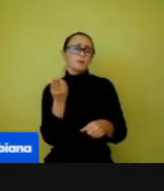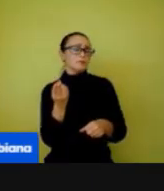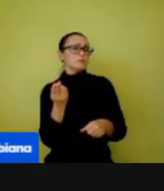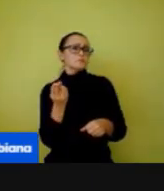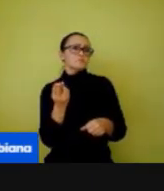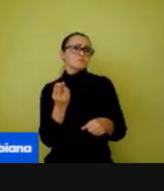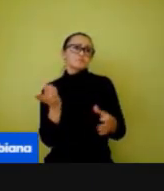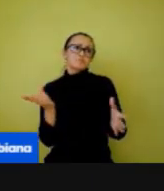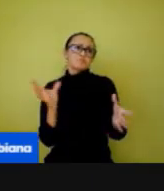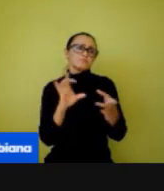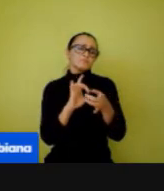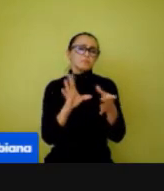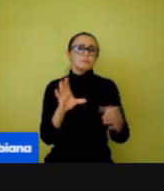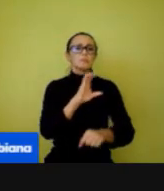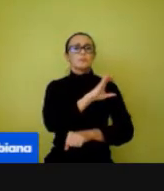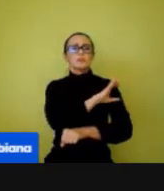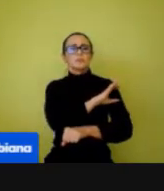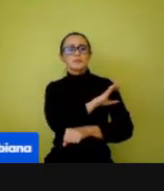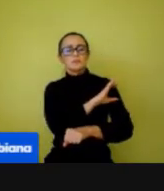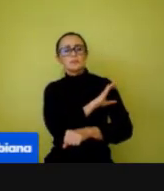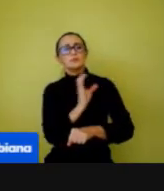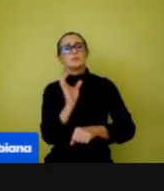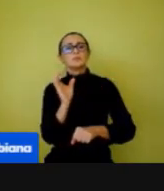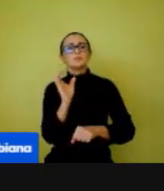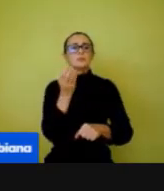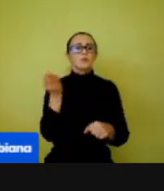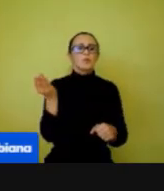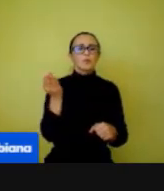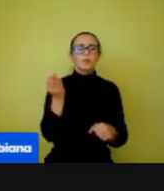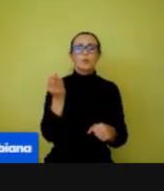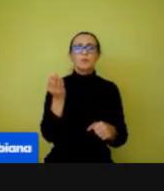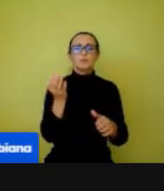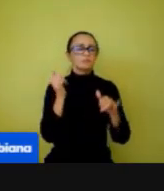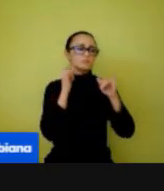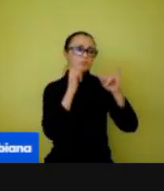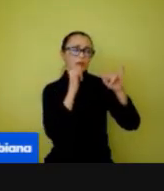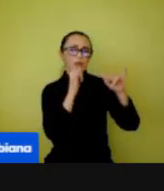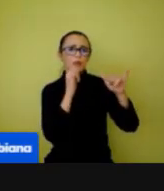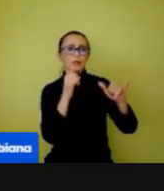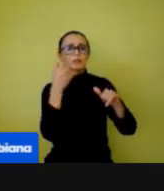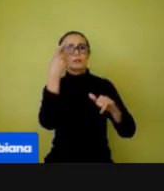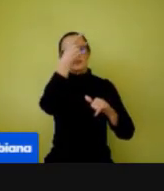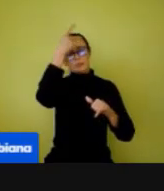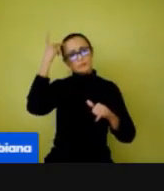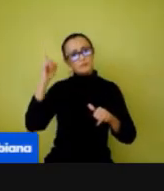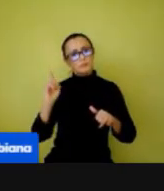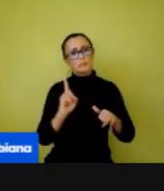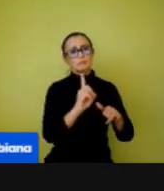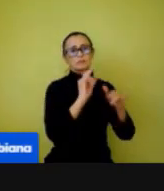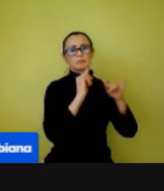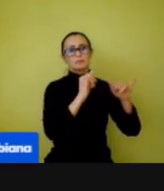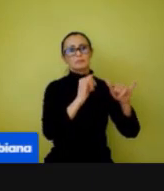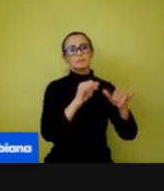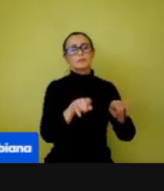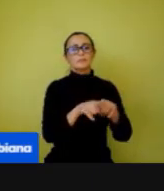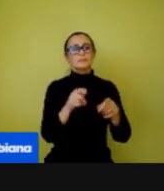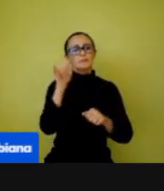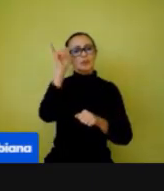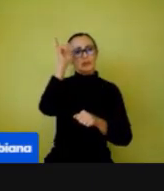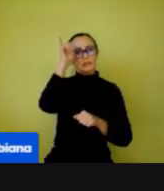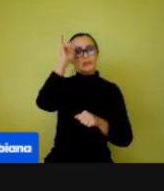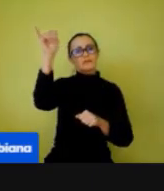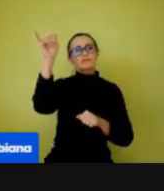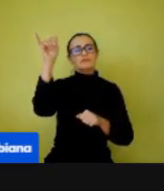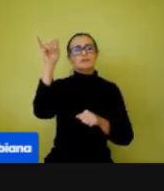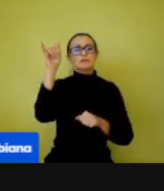um orientador de aluno que vai lá dar um recado e já volta. Mas evitar a aglomeração de